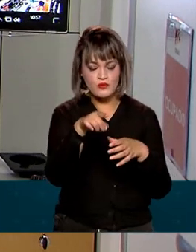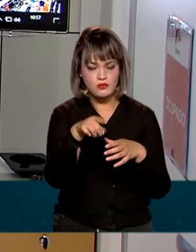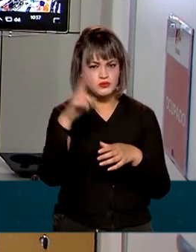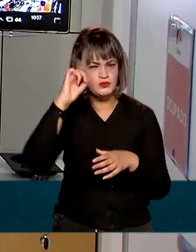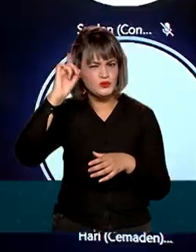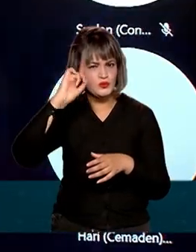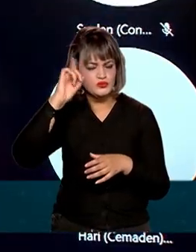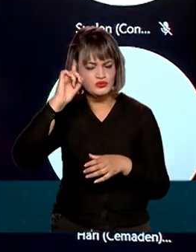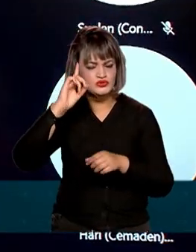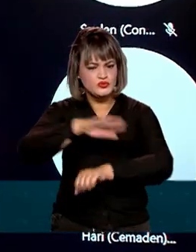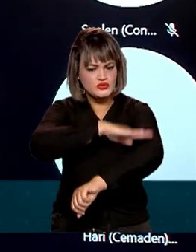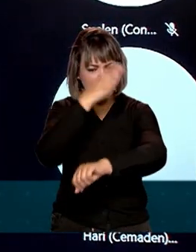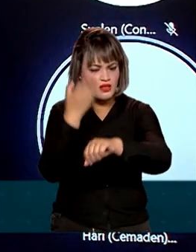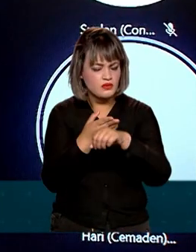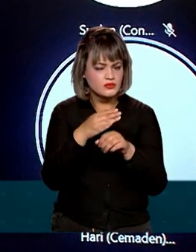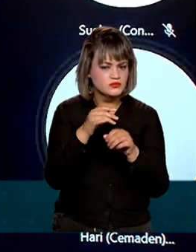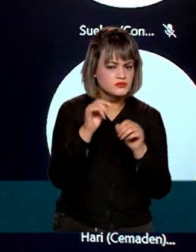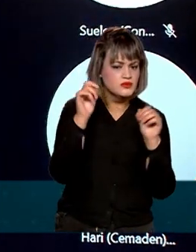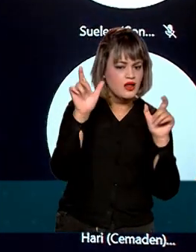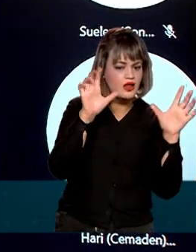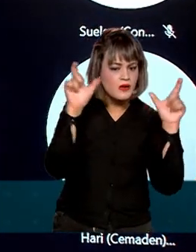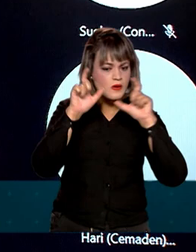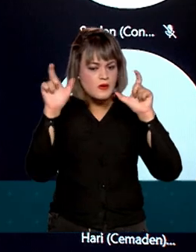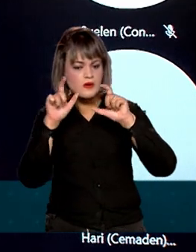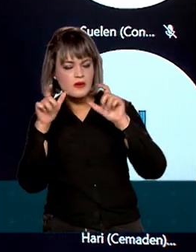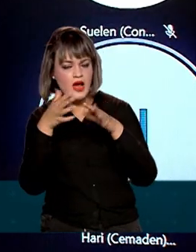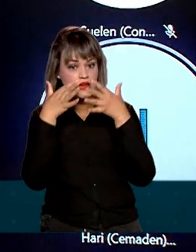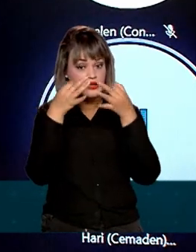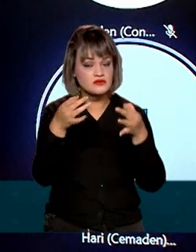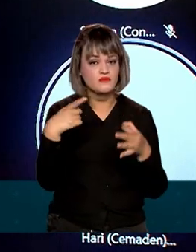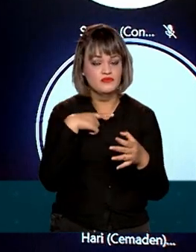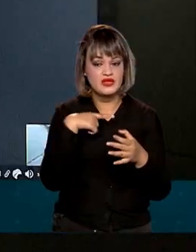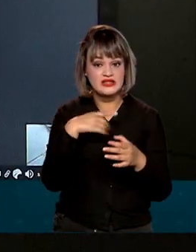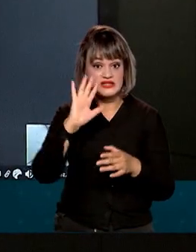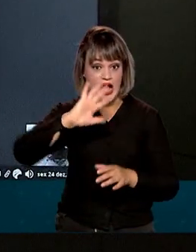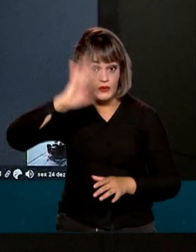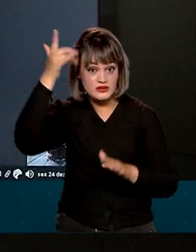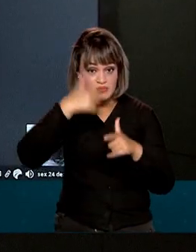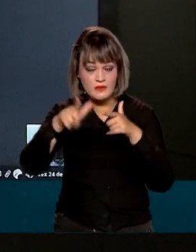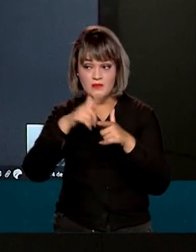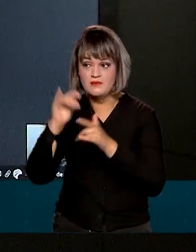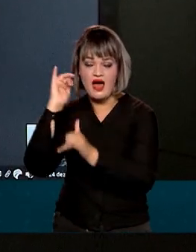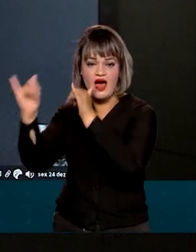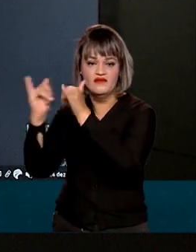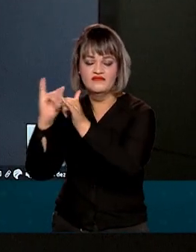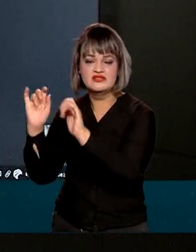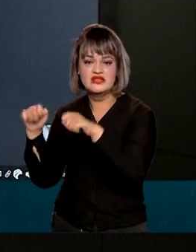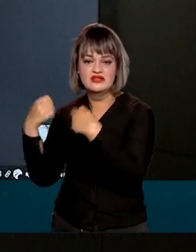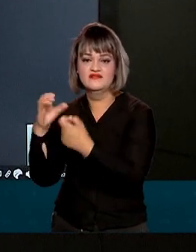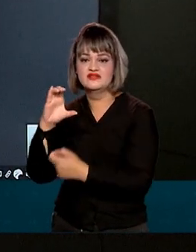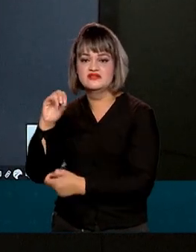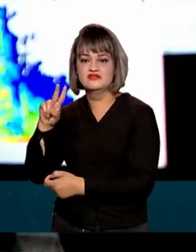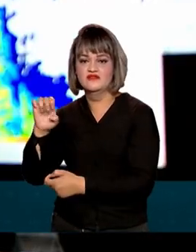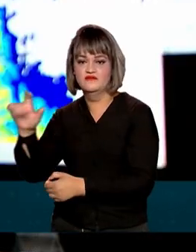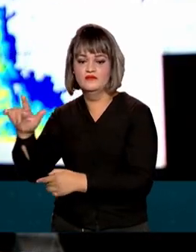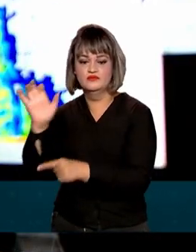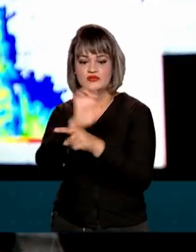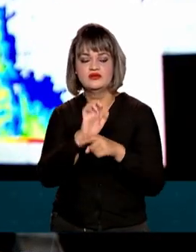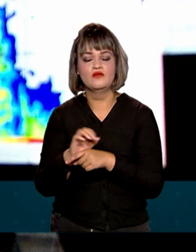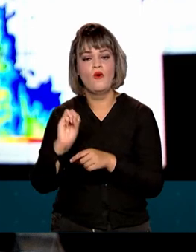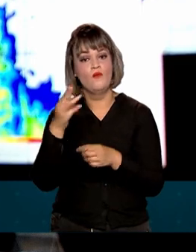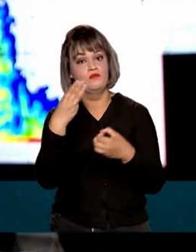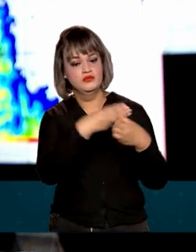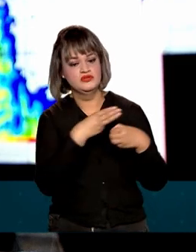horas e, em caso de qualquer ocorrência, fazem contato direto com as defesas civis estaduais e municipais. Nós